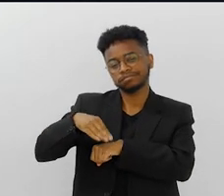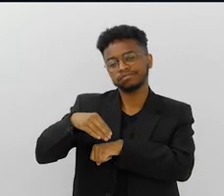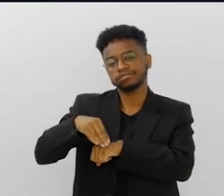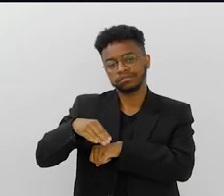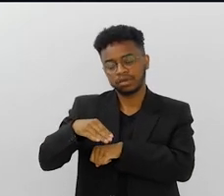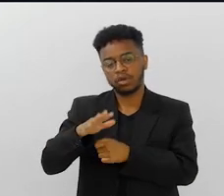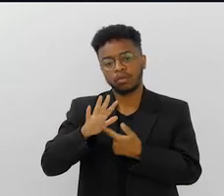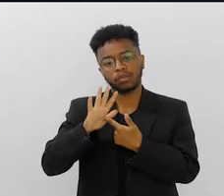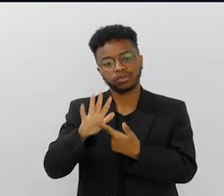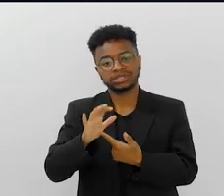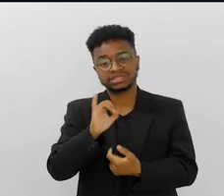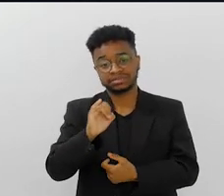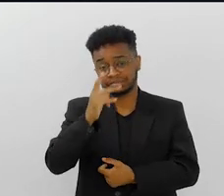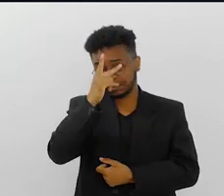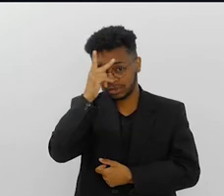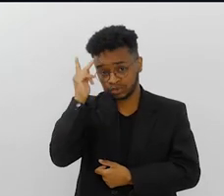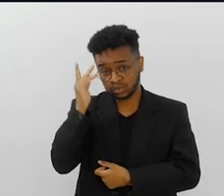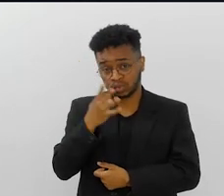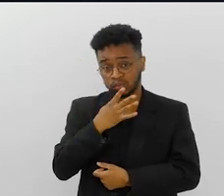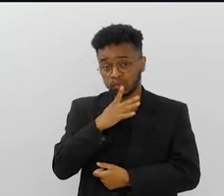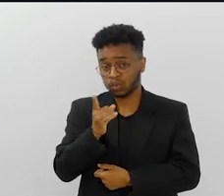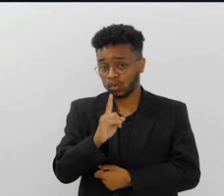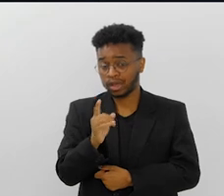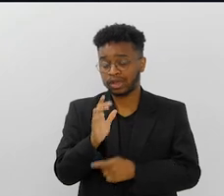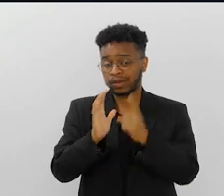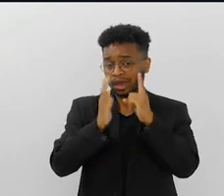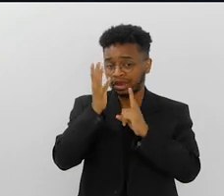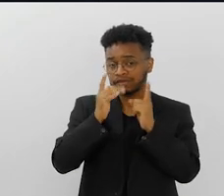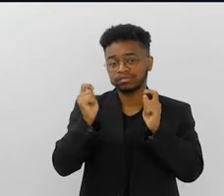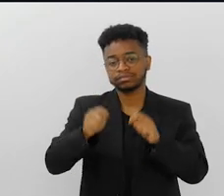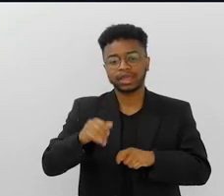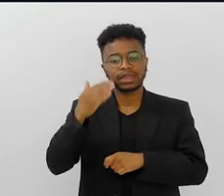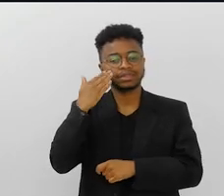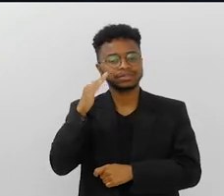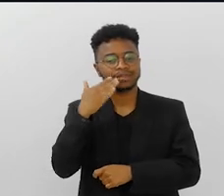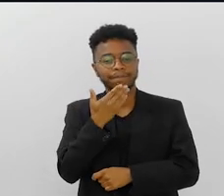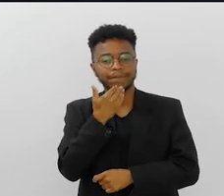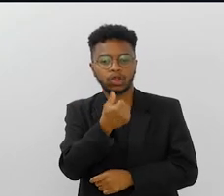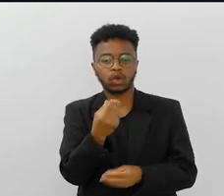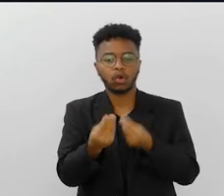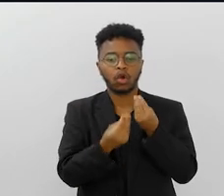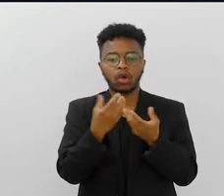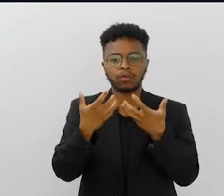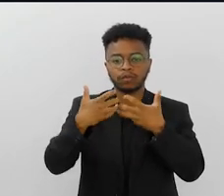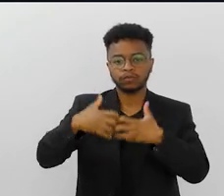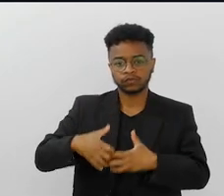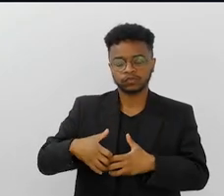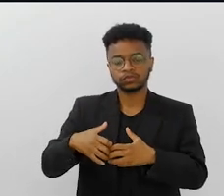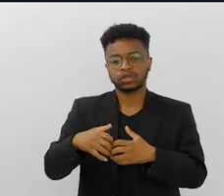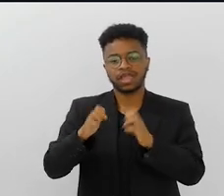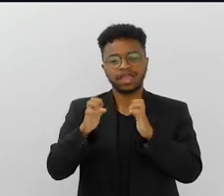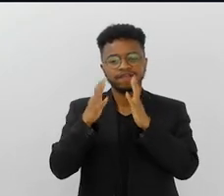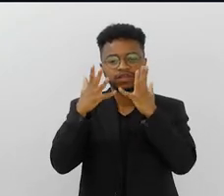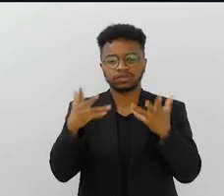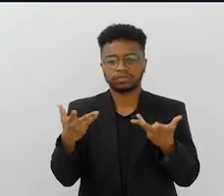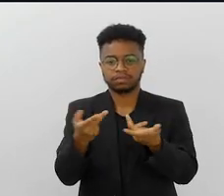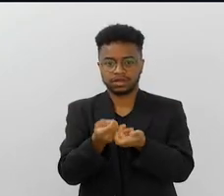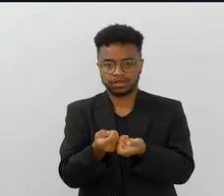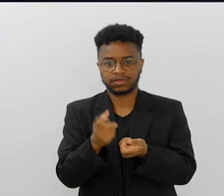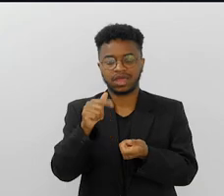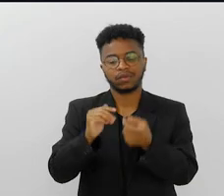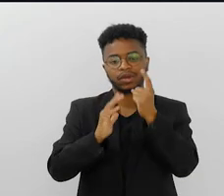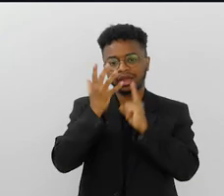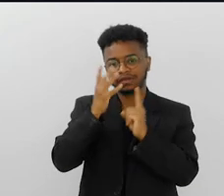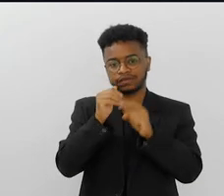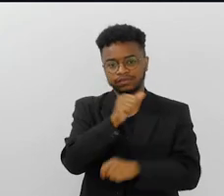muito instrutiva para aquele que não conhece o Carnaval entender mais dessa mecânica, dessa festa